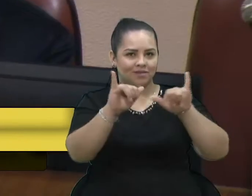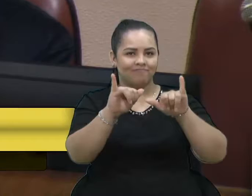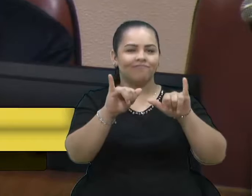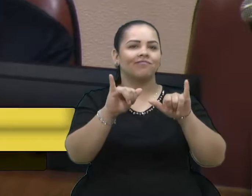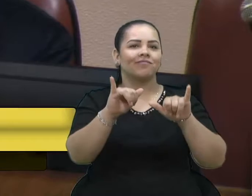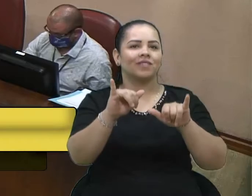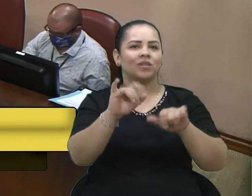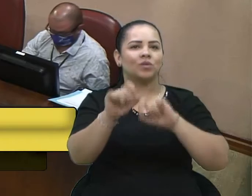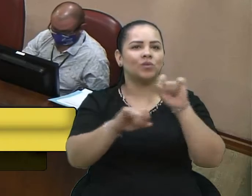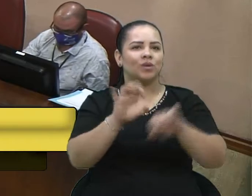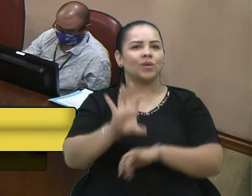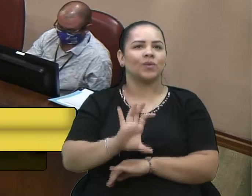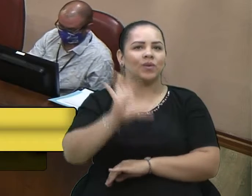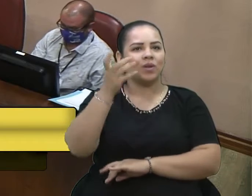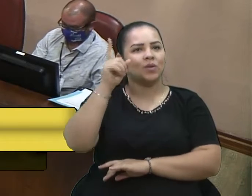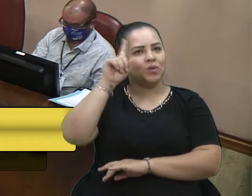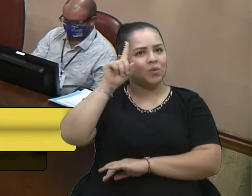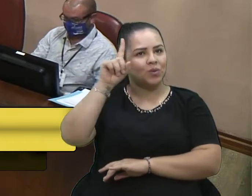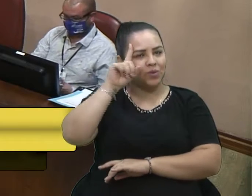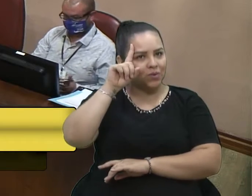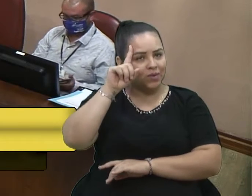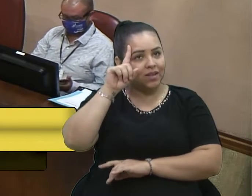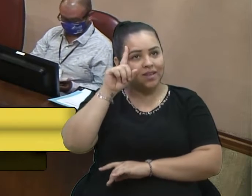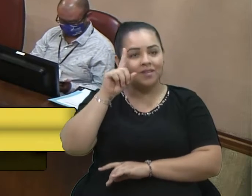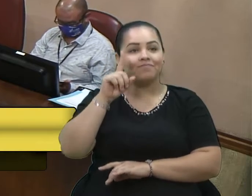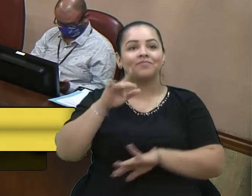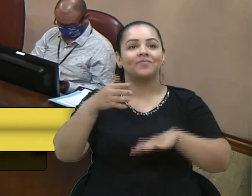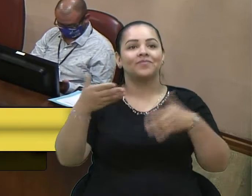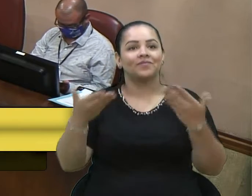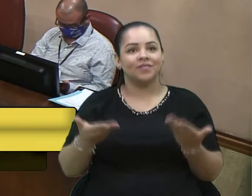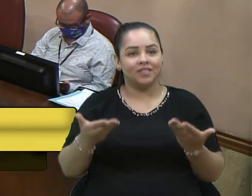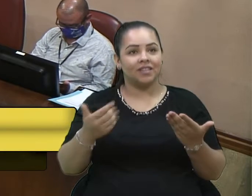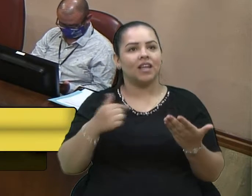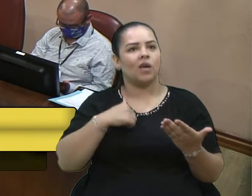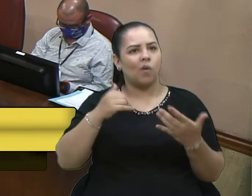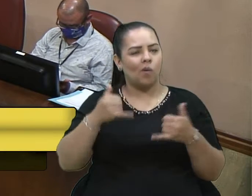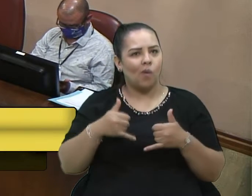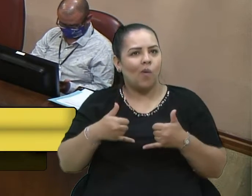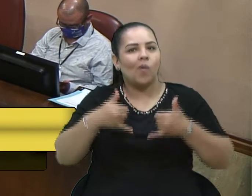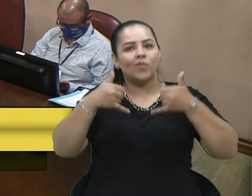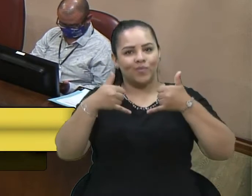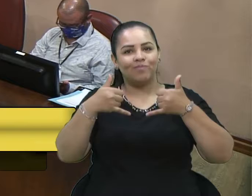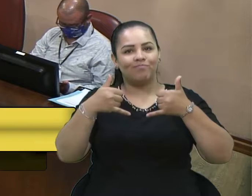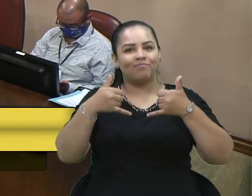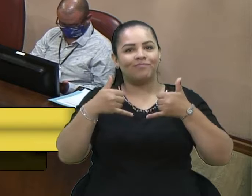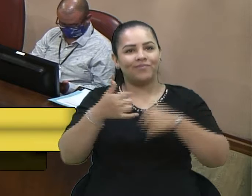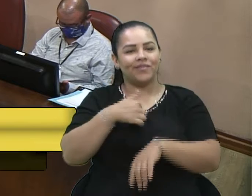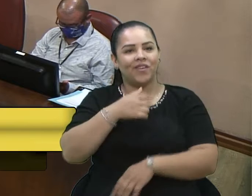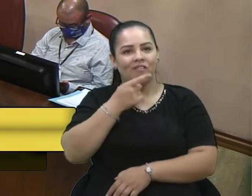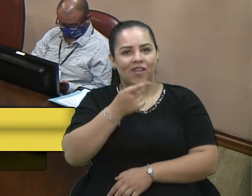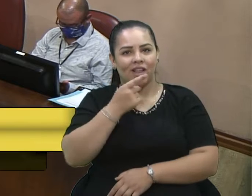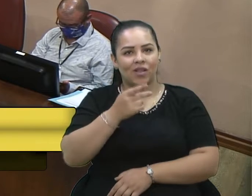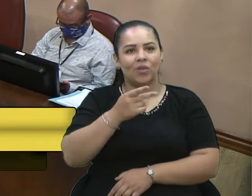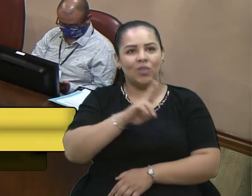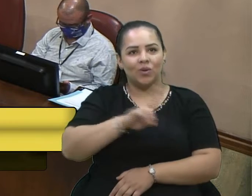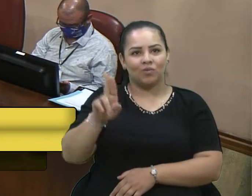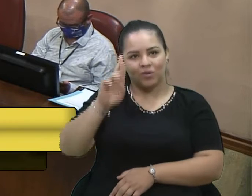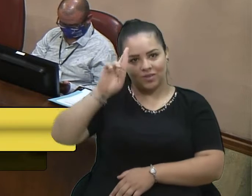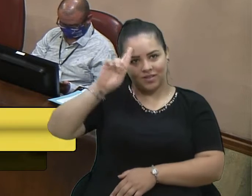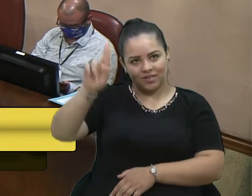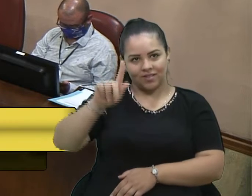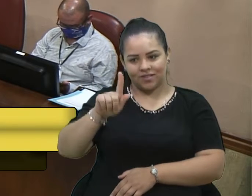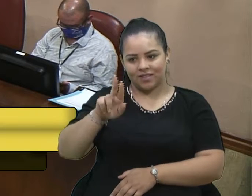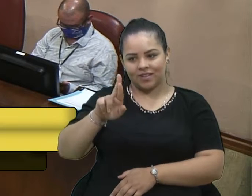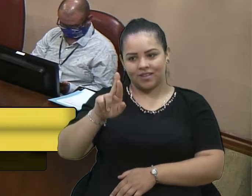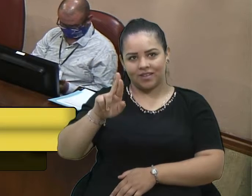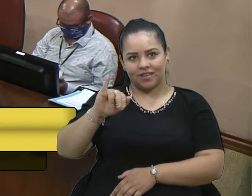acontecimentos do nosso dia a dia. E é por isso, então, que com muito orgulho, e aí eu cito aqui o nome do diretor, Guilherme Triquês, também